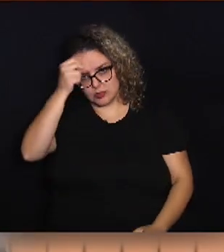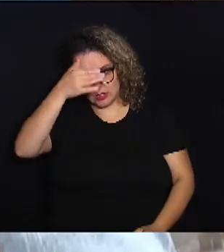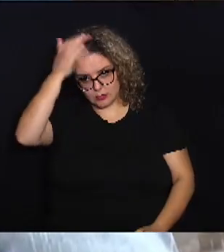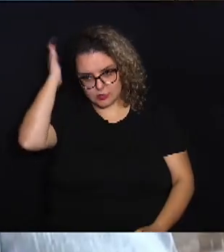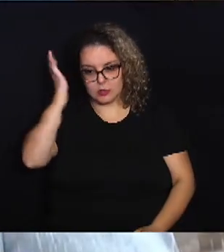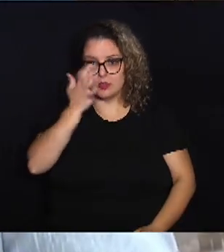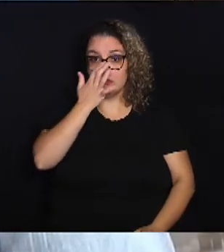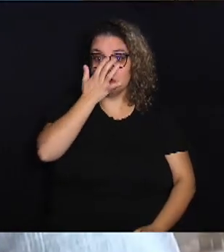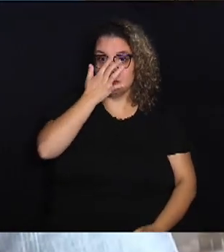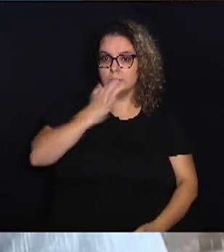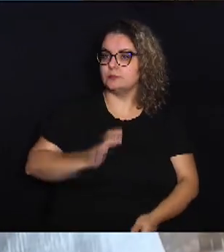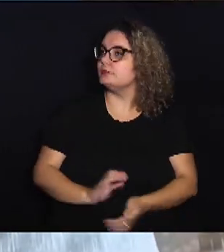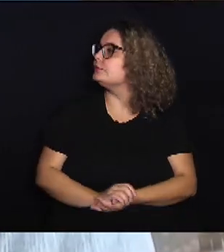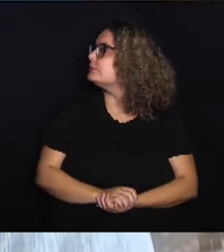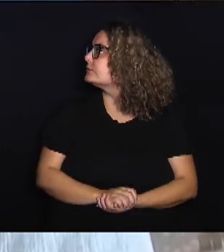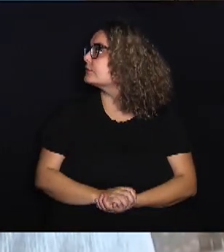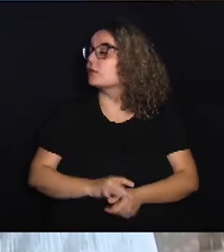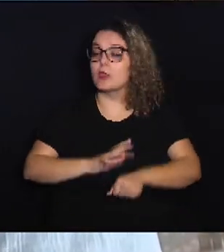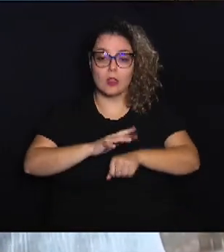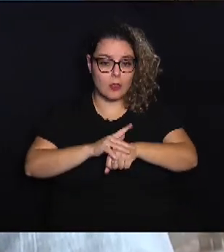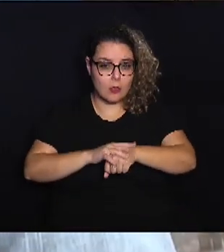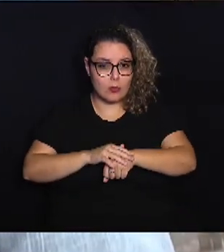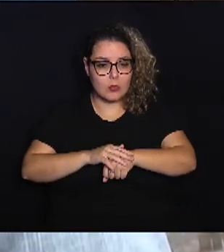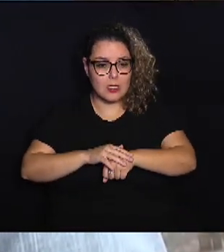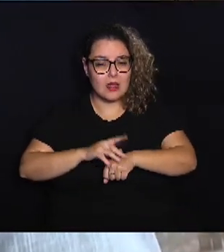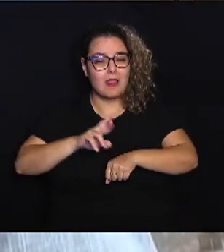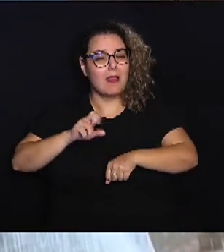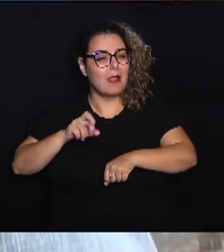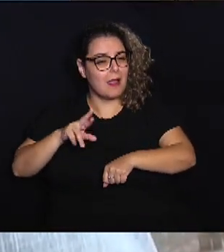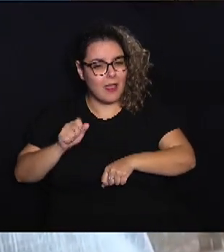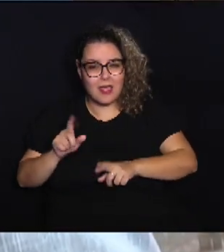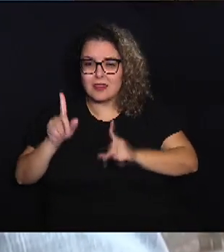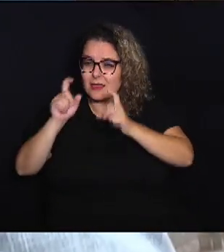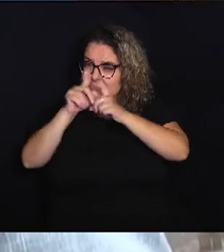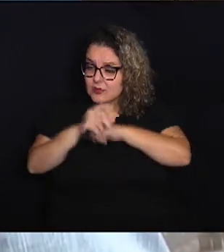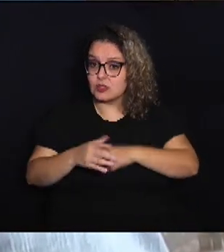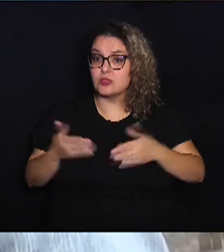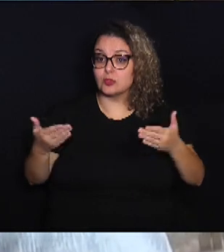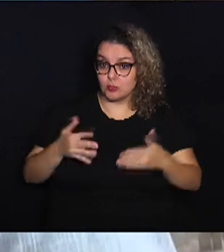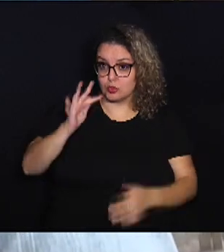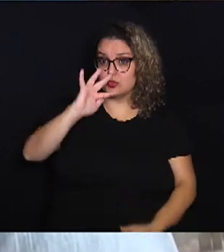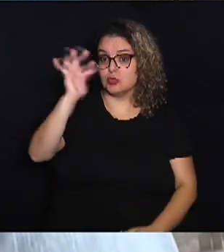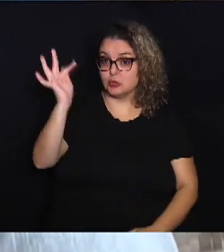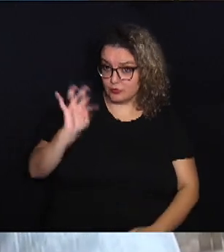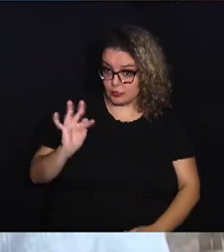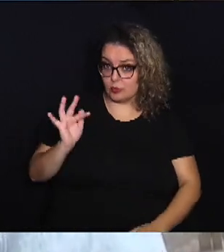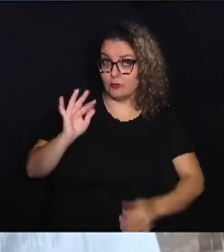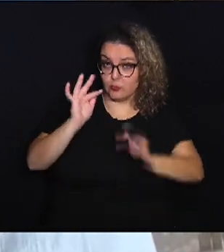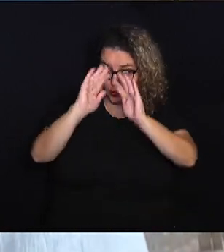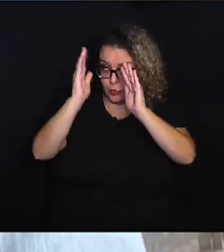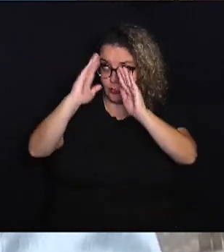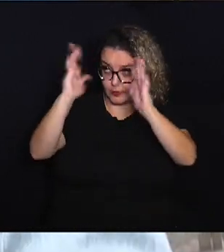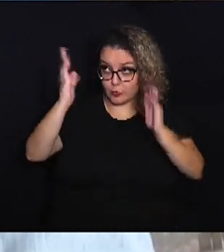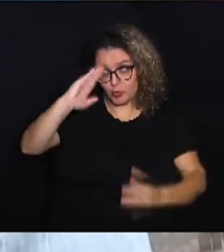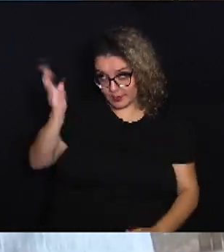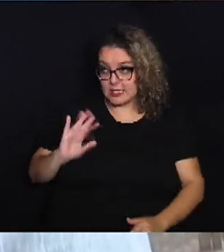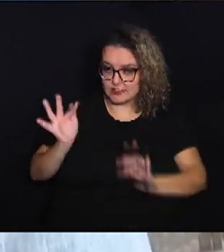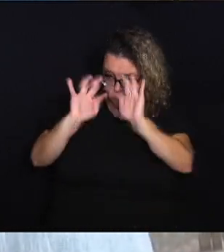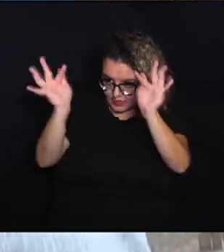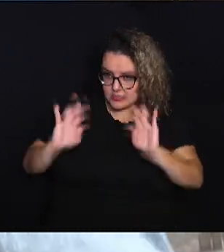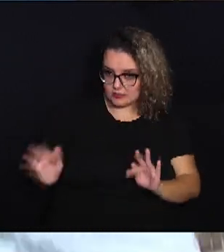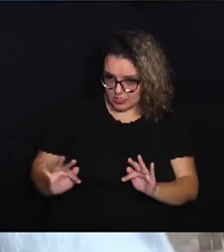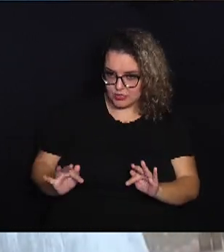Saad. É uma doença rara que hoje no Brasil, felizmente, nós já estamos conseguindo já no exame do pezinho